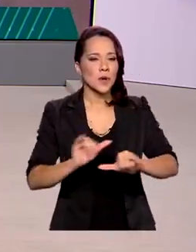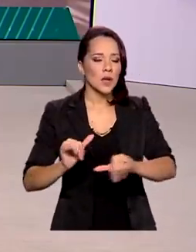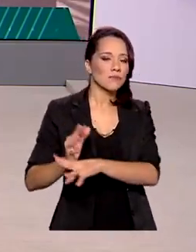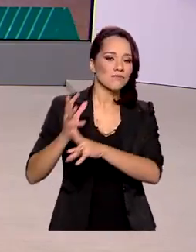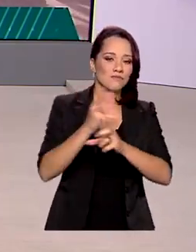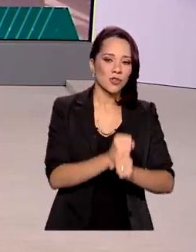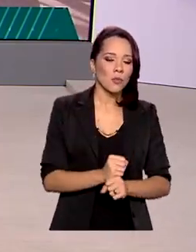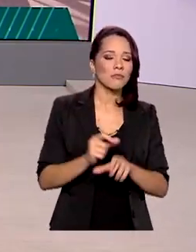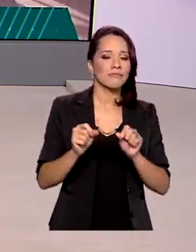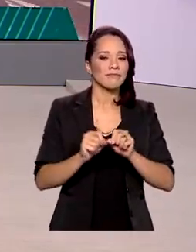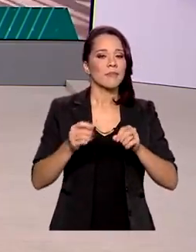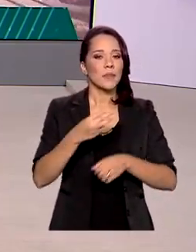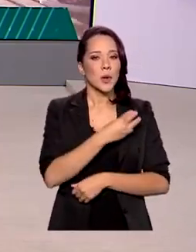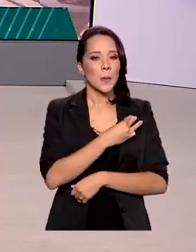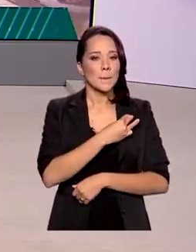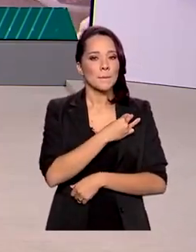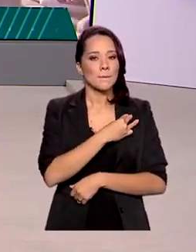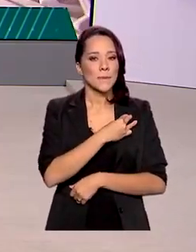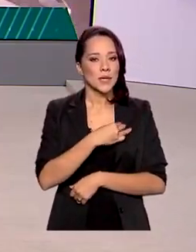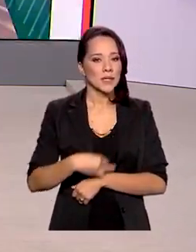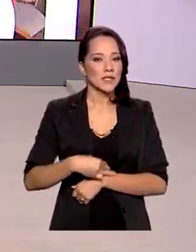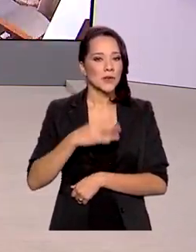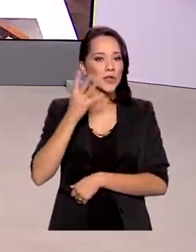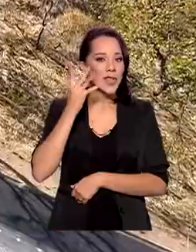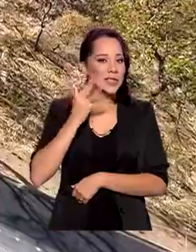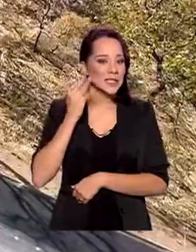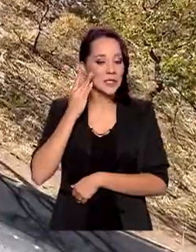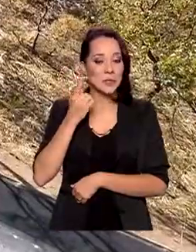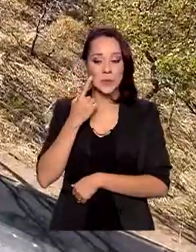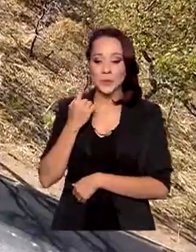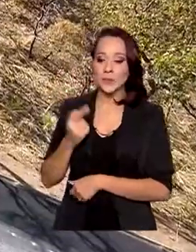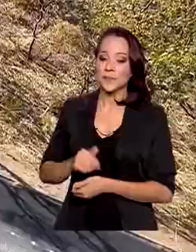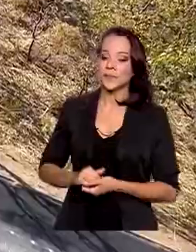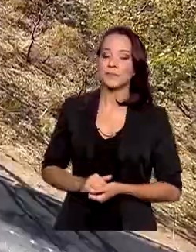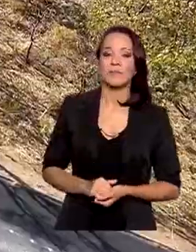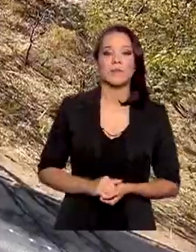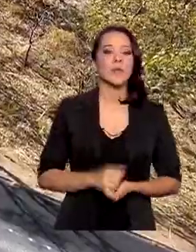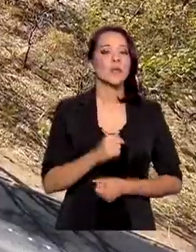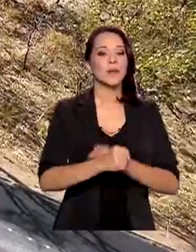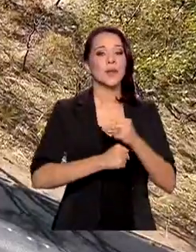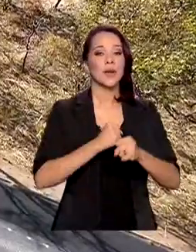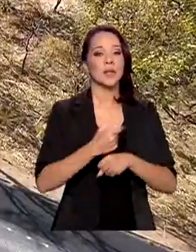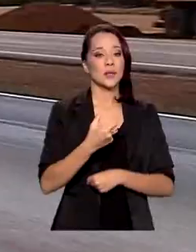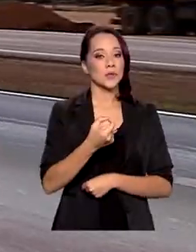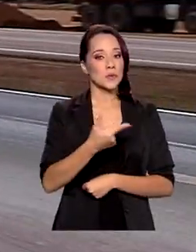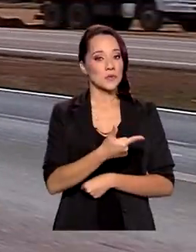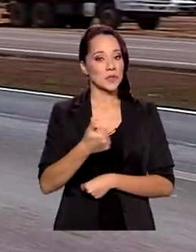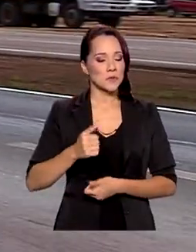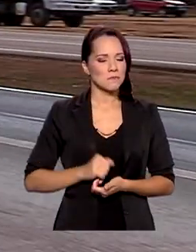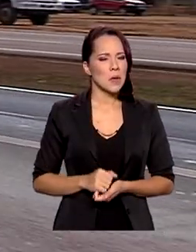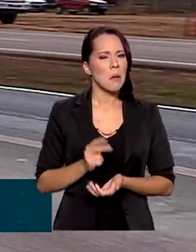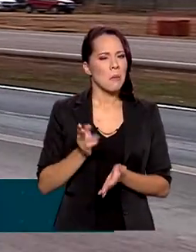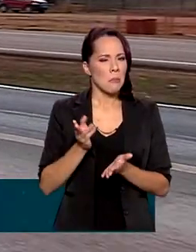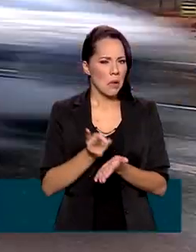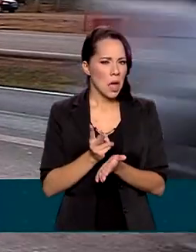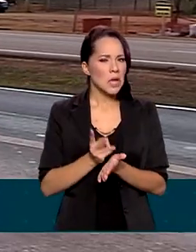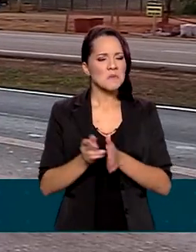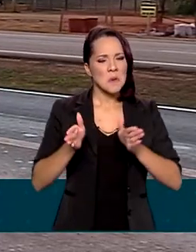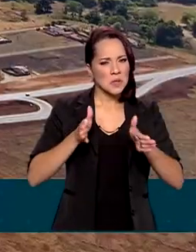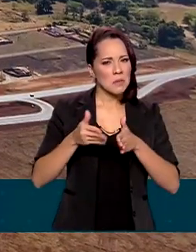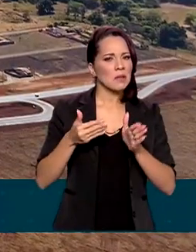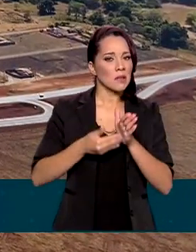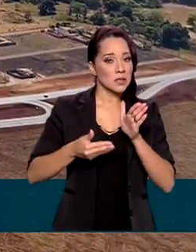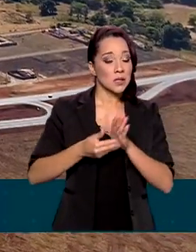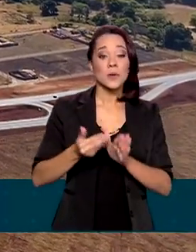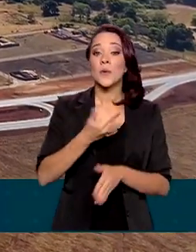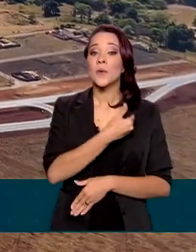balanço realizado pelo ministro Tarcísio de Freitas. Em 2021, mesmo com o orçamento restrito,